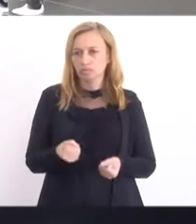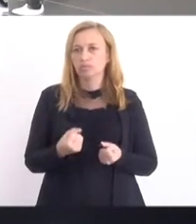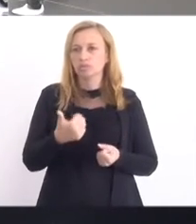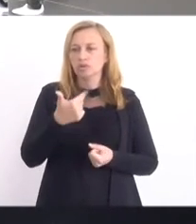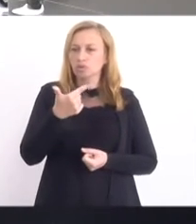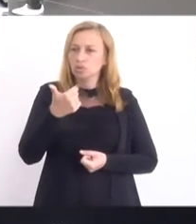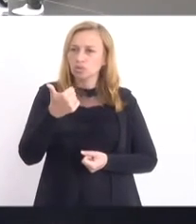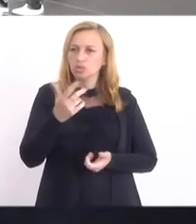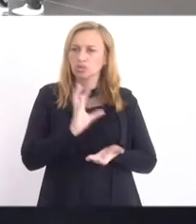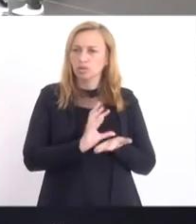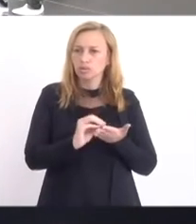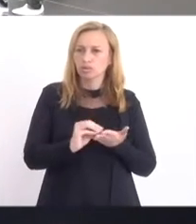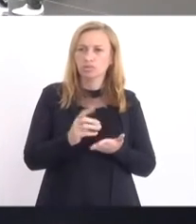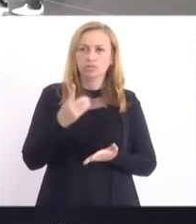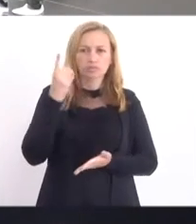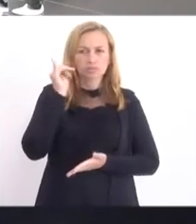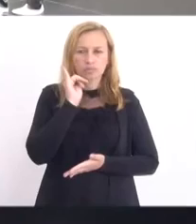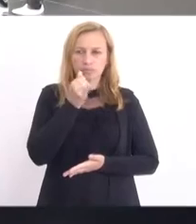relator do deputado Marcos Miller.